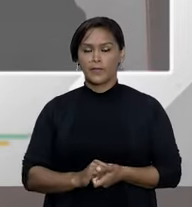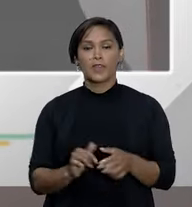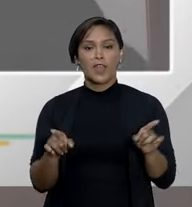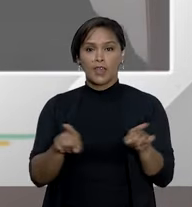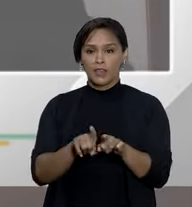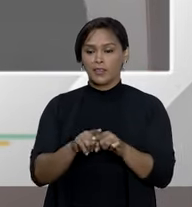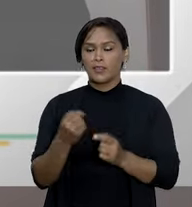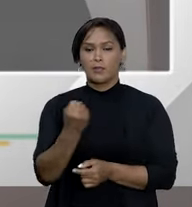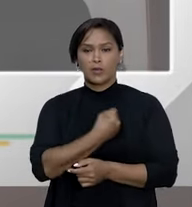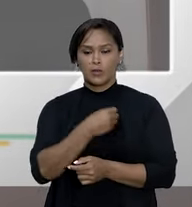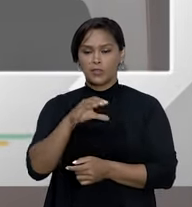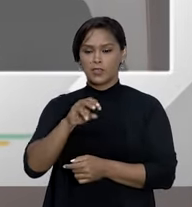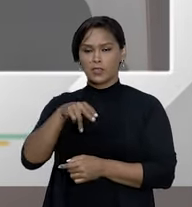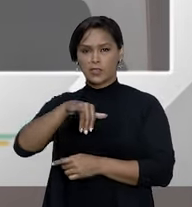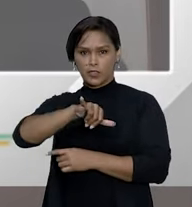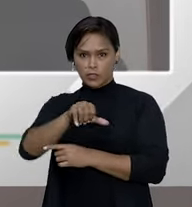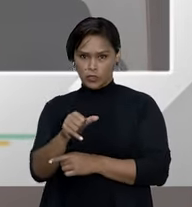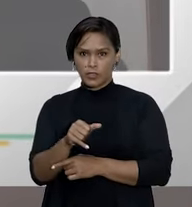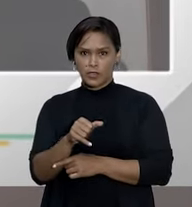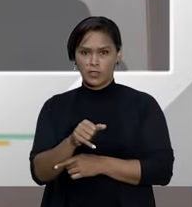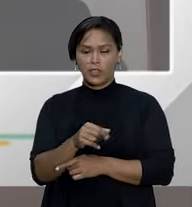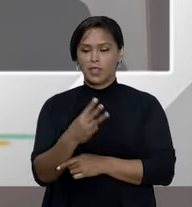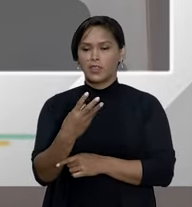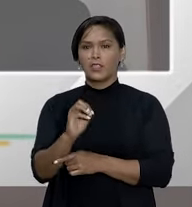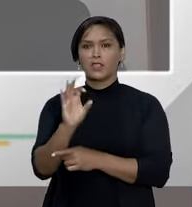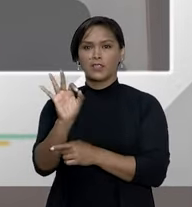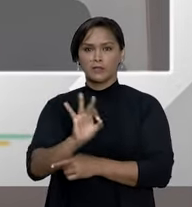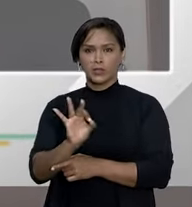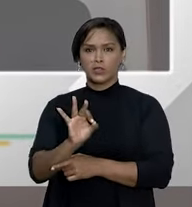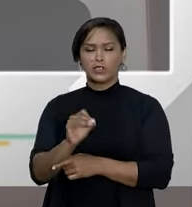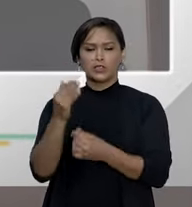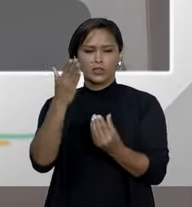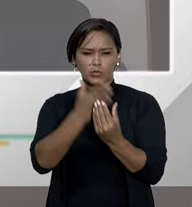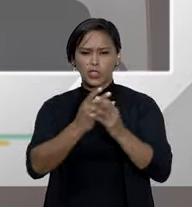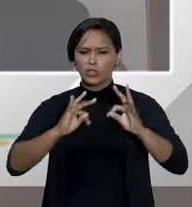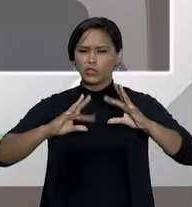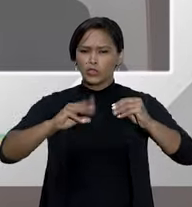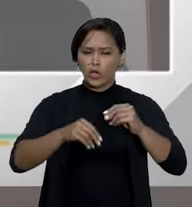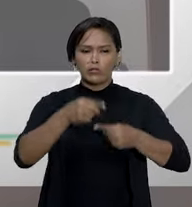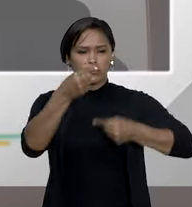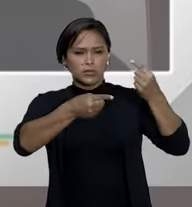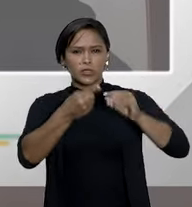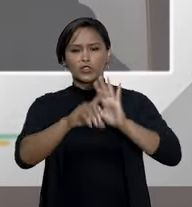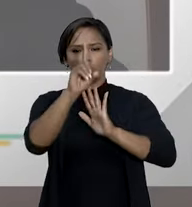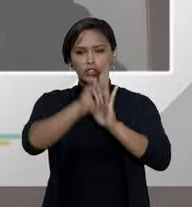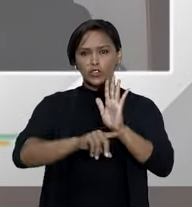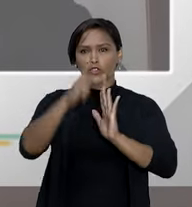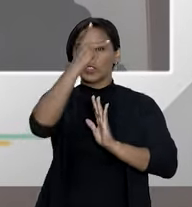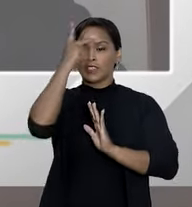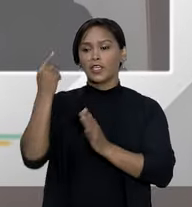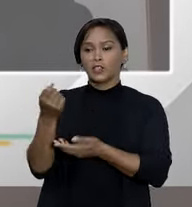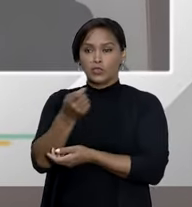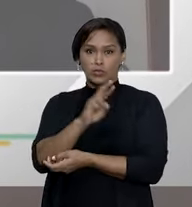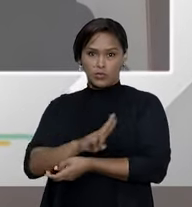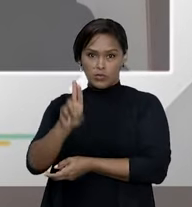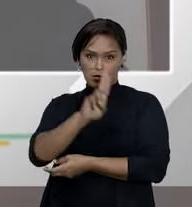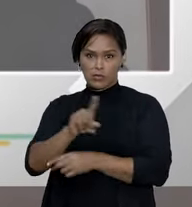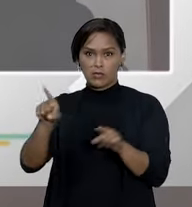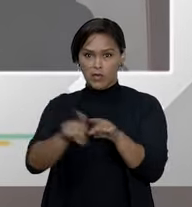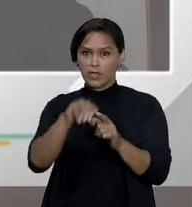também, segundo o número do CNJ, 30% dos processos que discutem direito do consumidor no Brasil